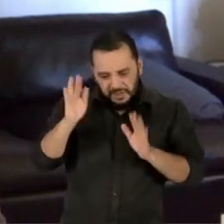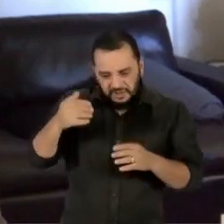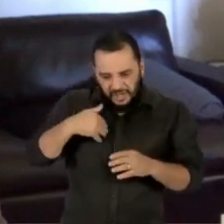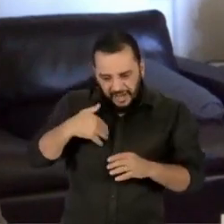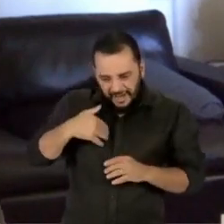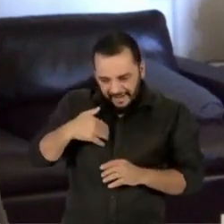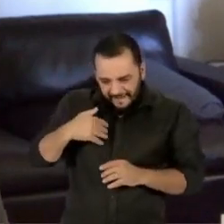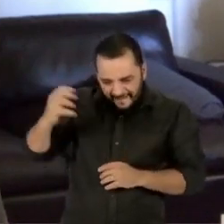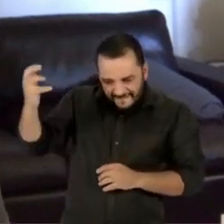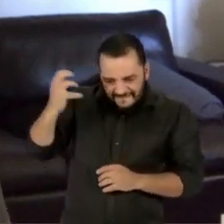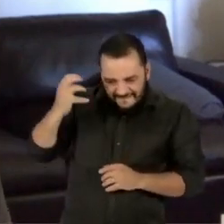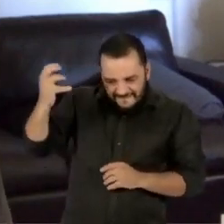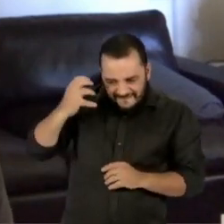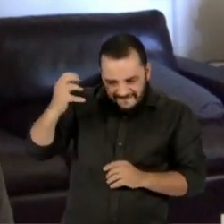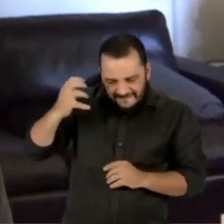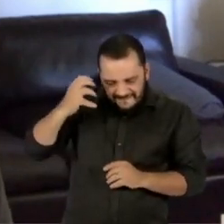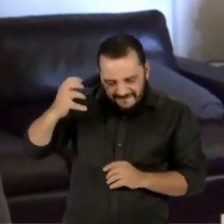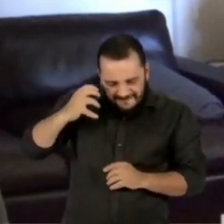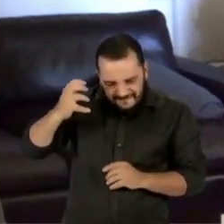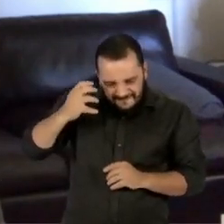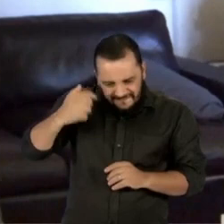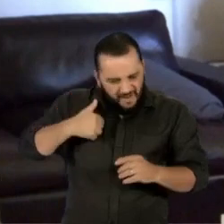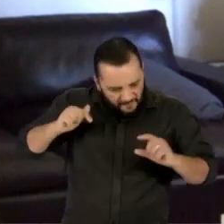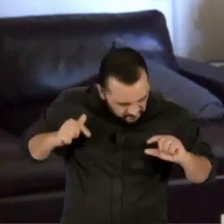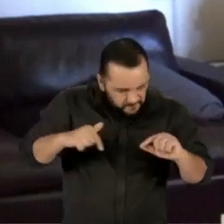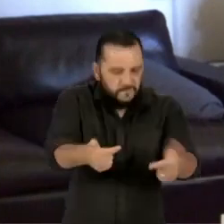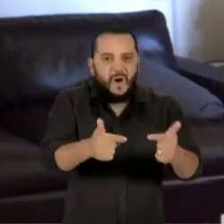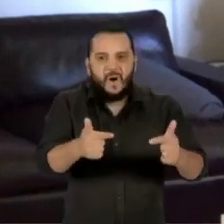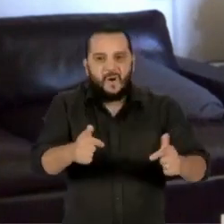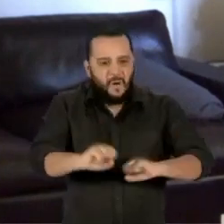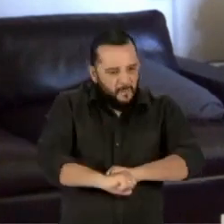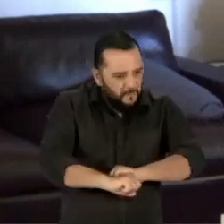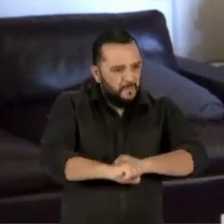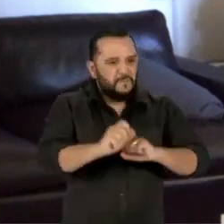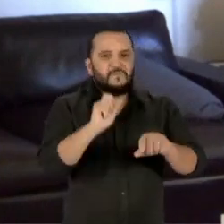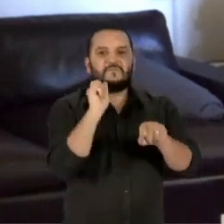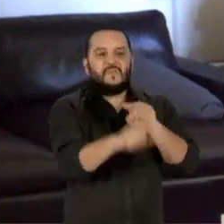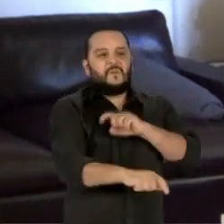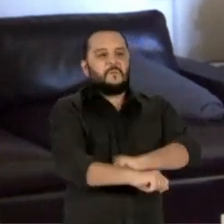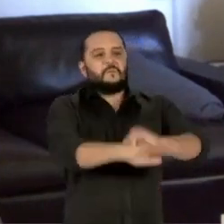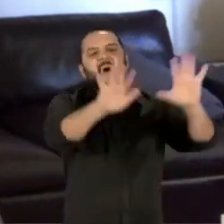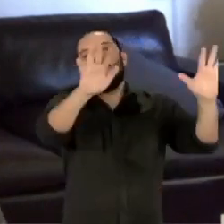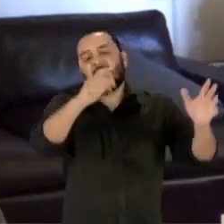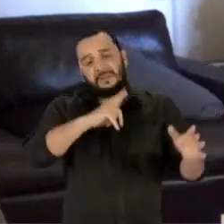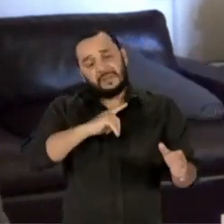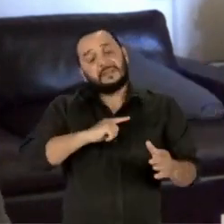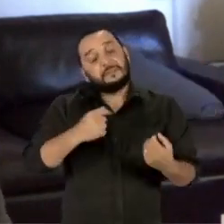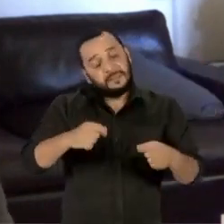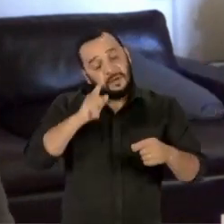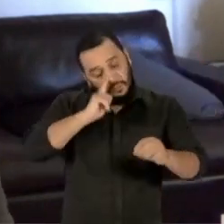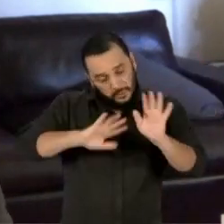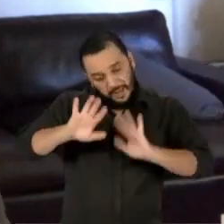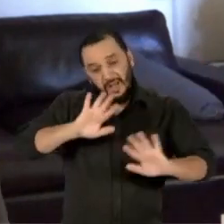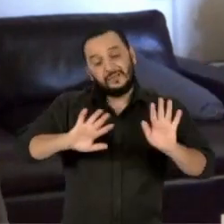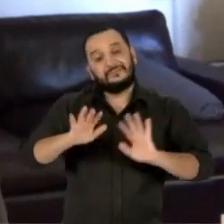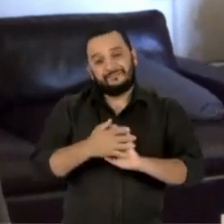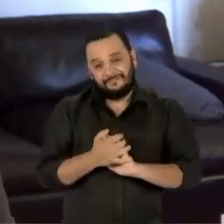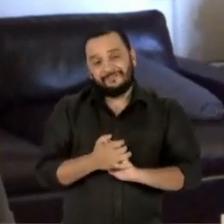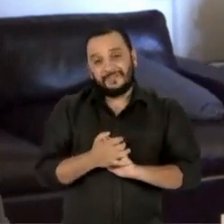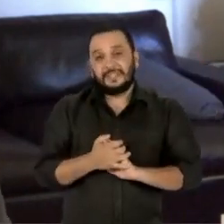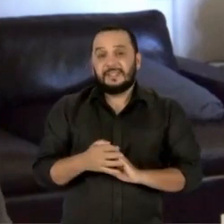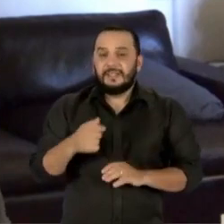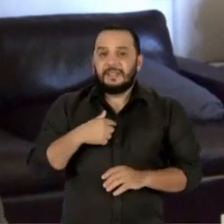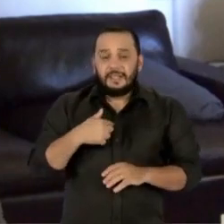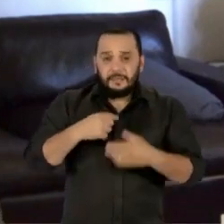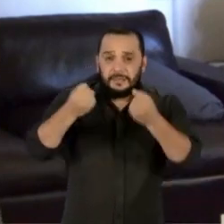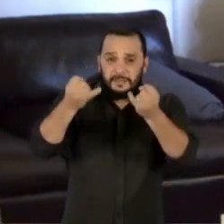Então, eu acho que os artistas têm que ter uma certa responsabilidade quando colocam na rua certas obras. Dito isso, eu preciso falar para